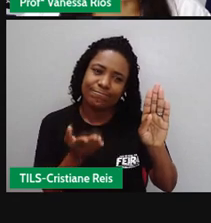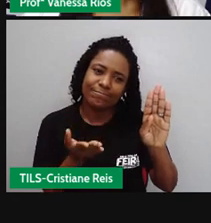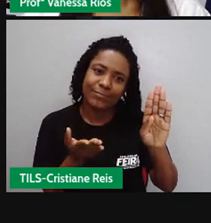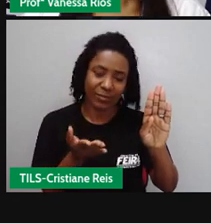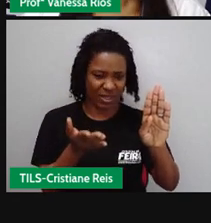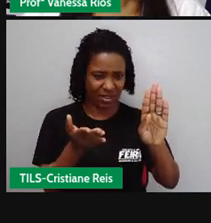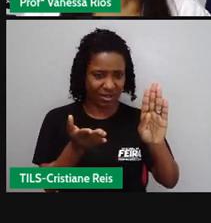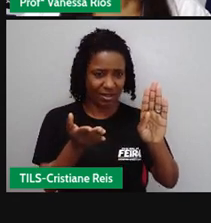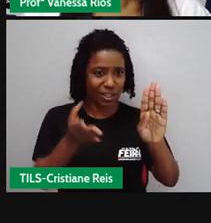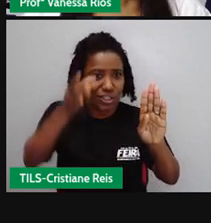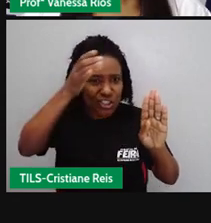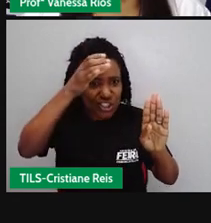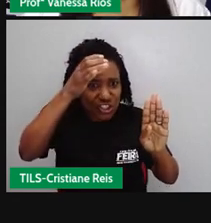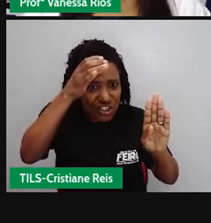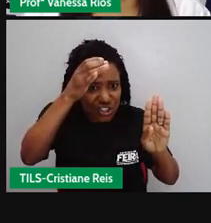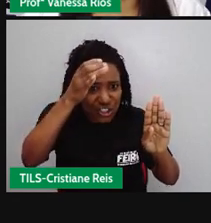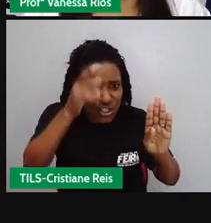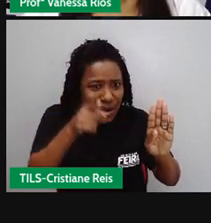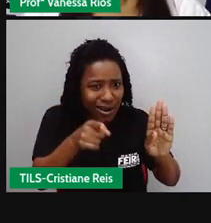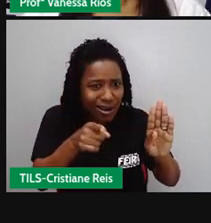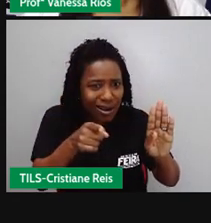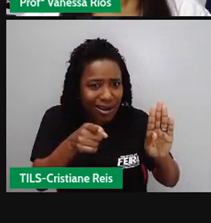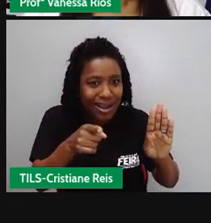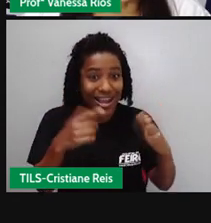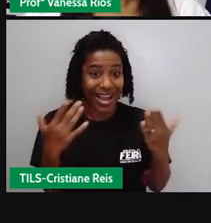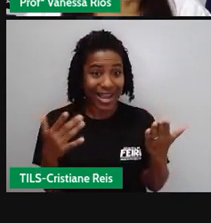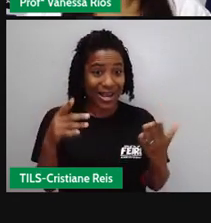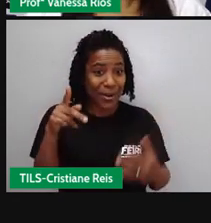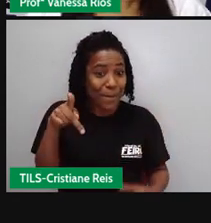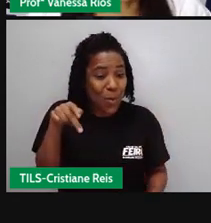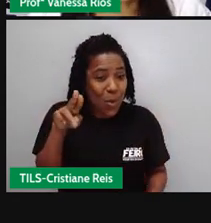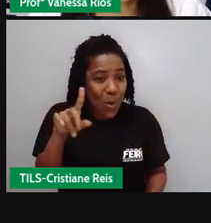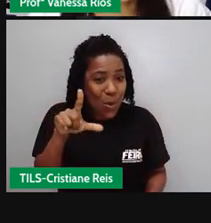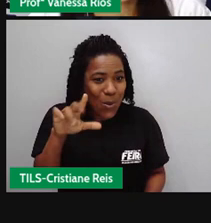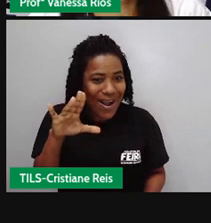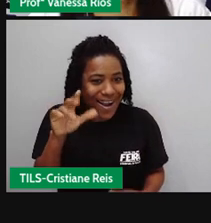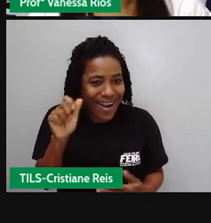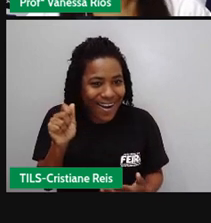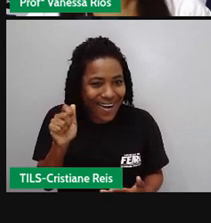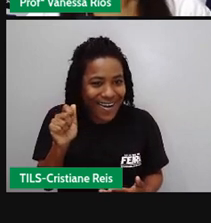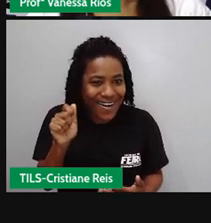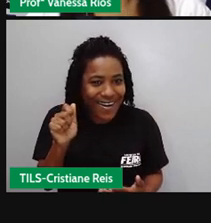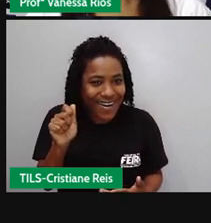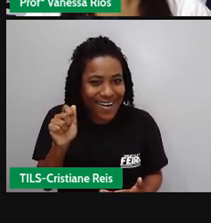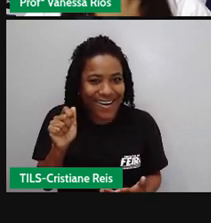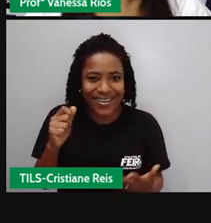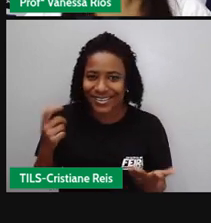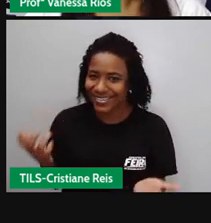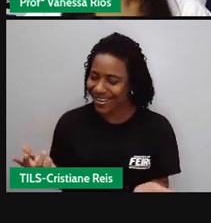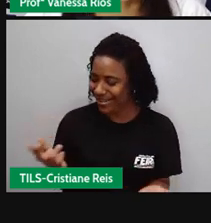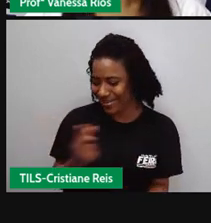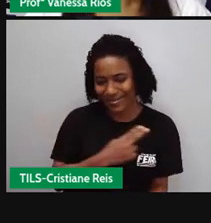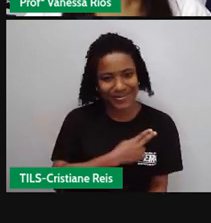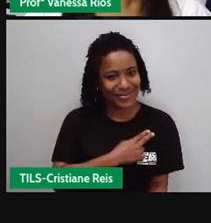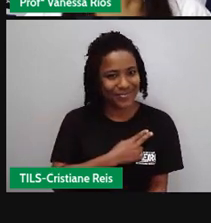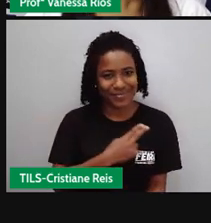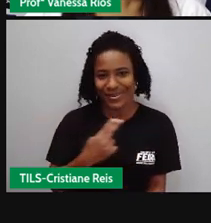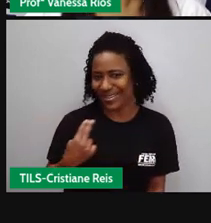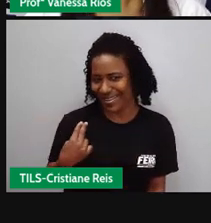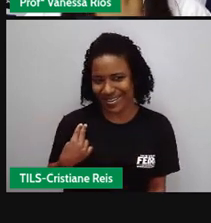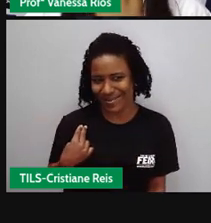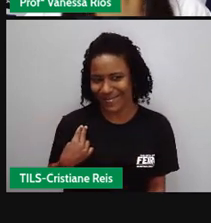pitia puluca bem meu nome é todos chamavam você de